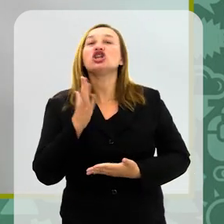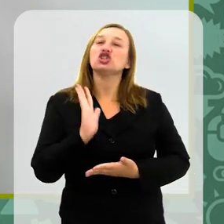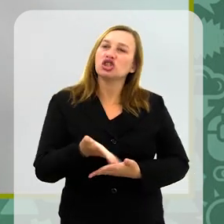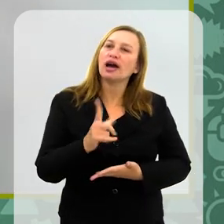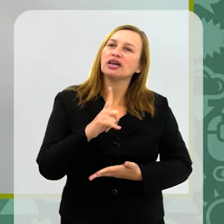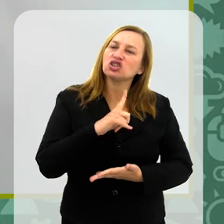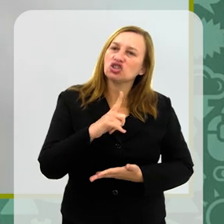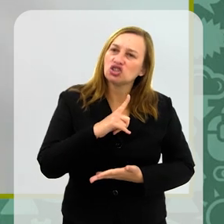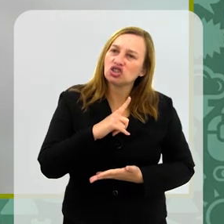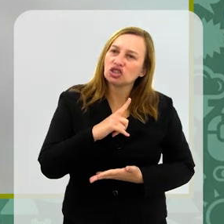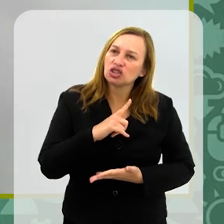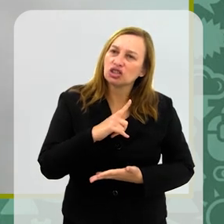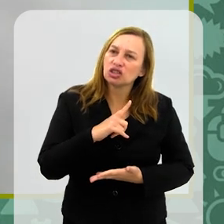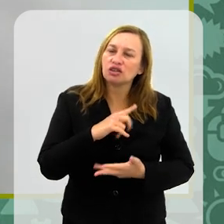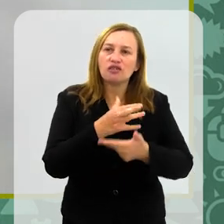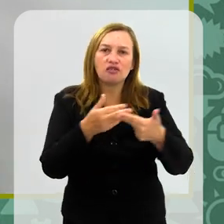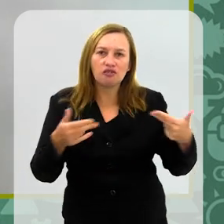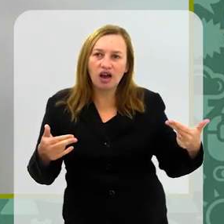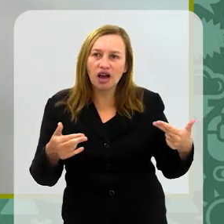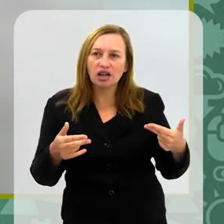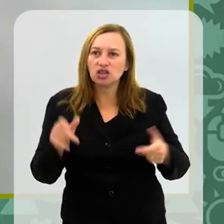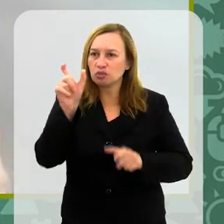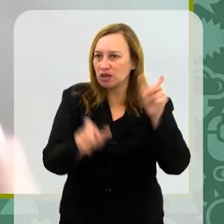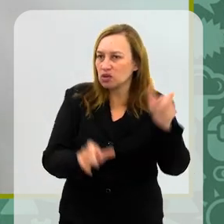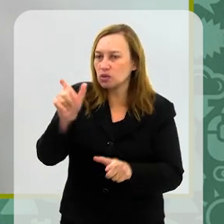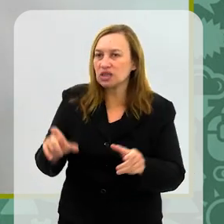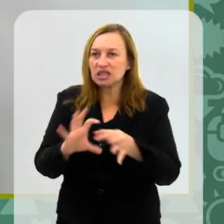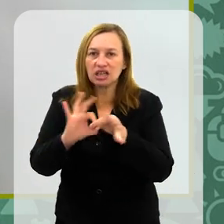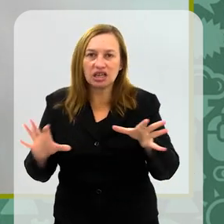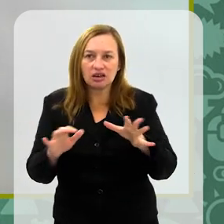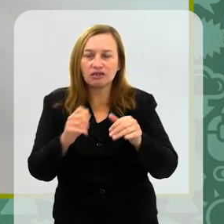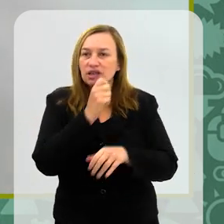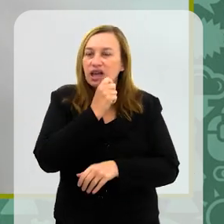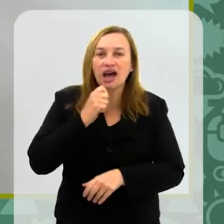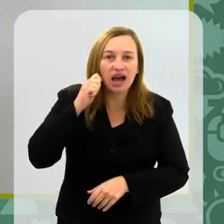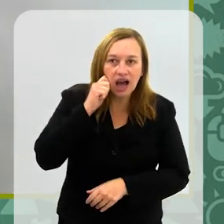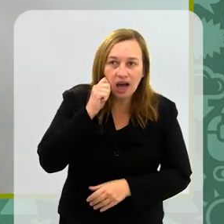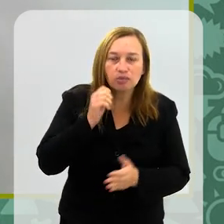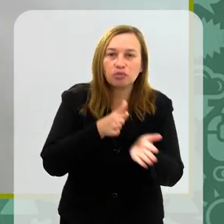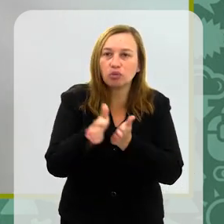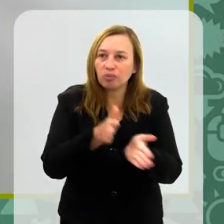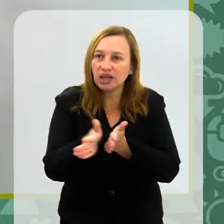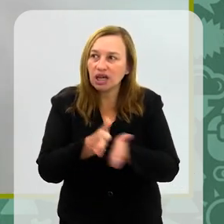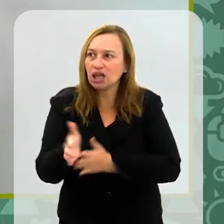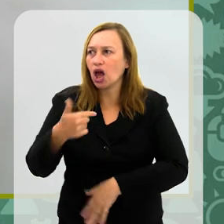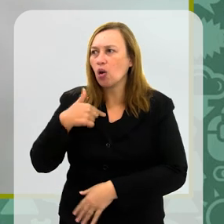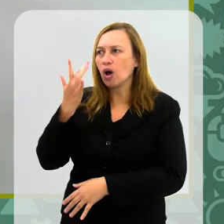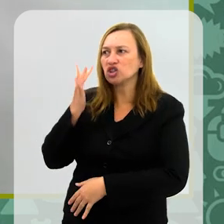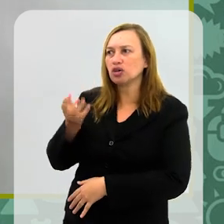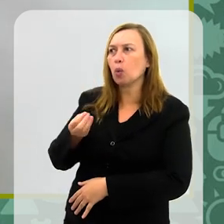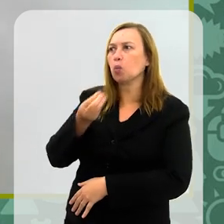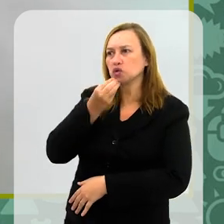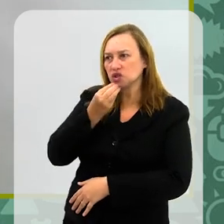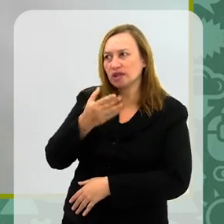que tinha já um nicho, assim, grande de autoras independentes publicando na Amazon, e eu falei, opa, pode ser uma oportunidade. Aí, eu comecei, criei o perfil no Instagram,